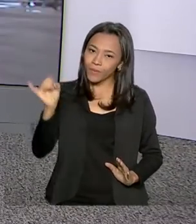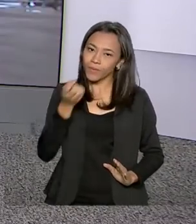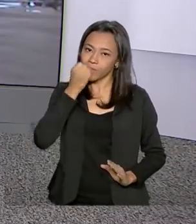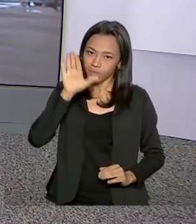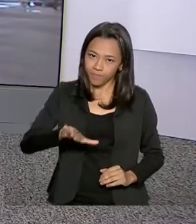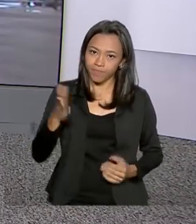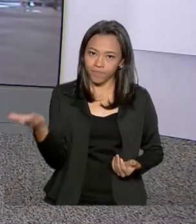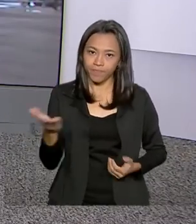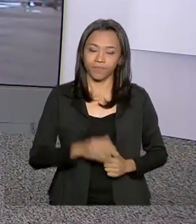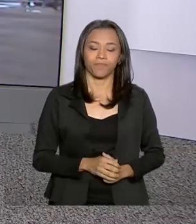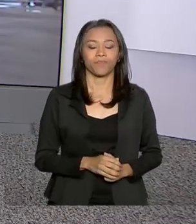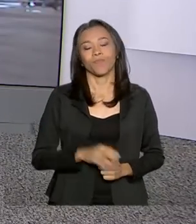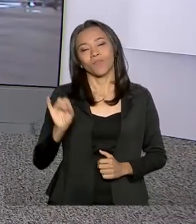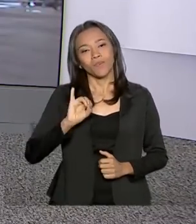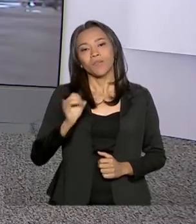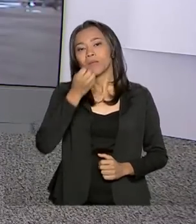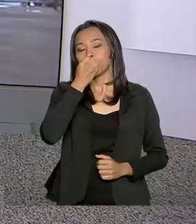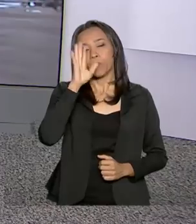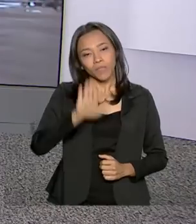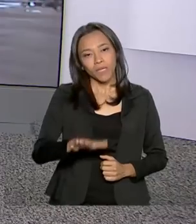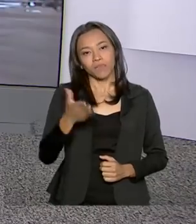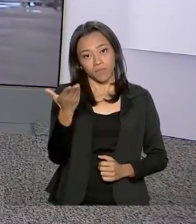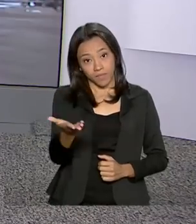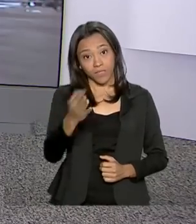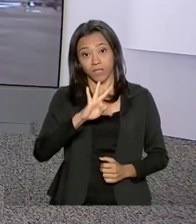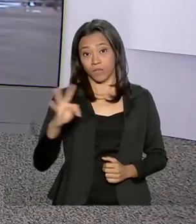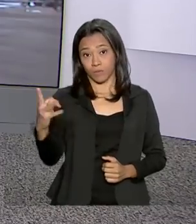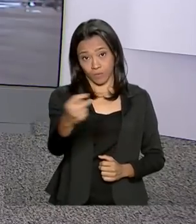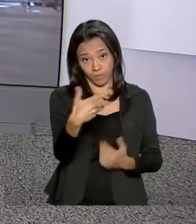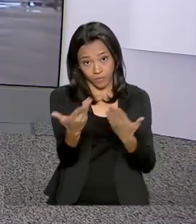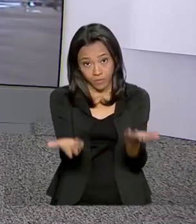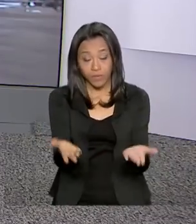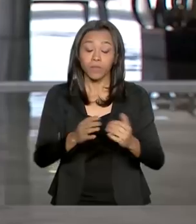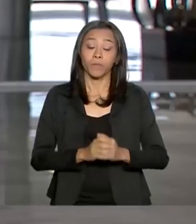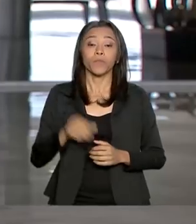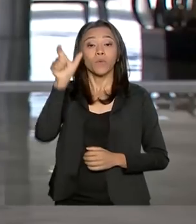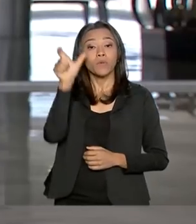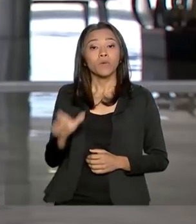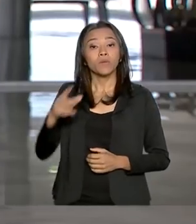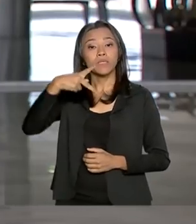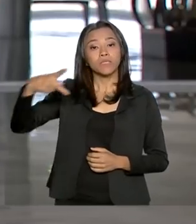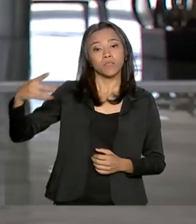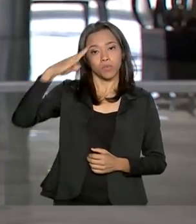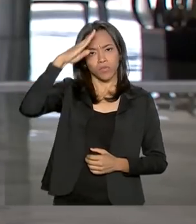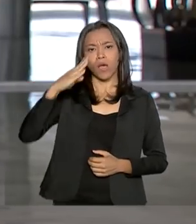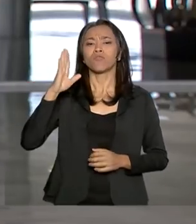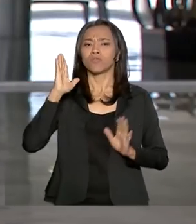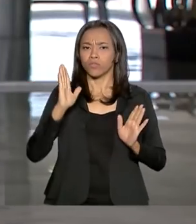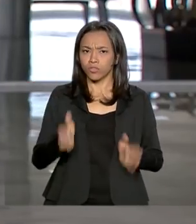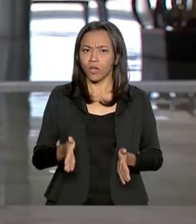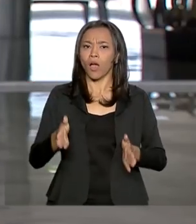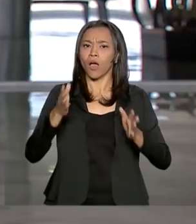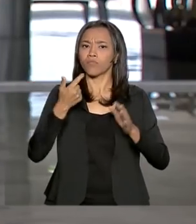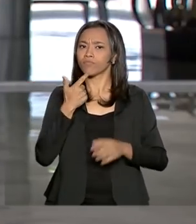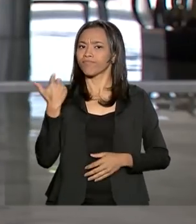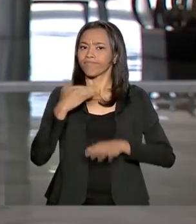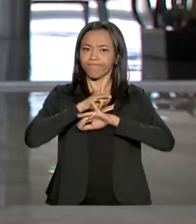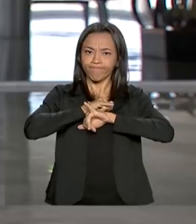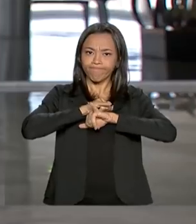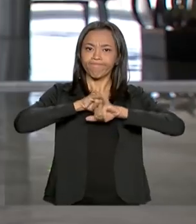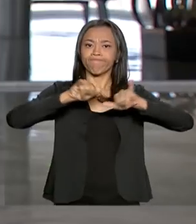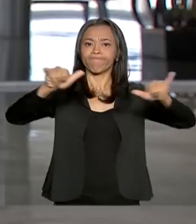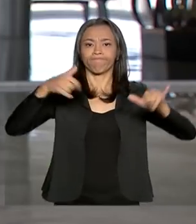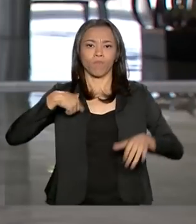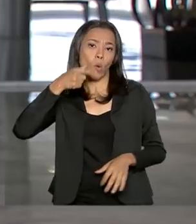tarde para você. Eu, Roberto, boa tarde para você, boa tarde a todos. Olha, o presidente Jair Bolsonaro, ele deu essa declaração numa entrevista concedida